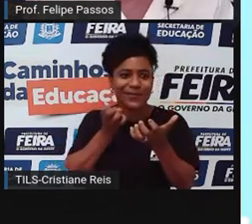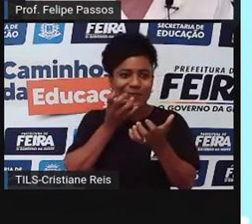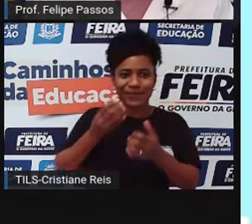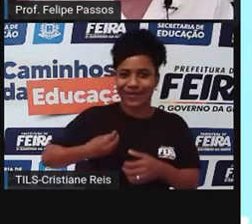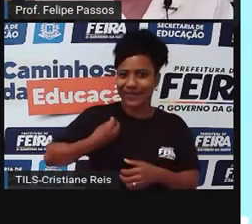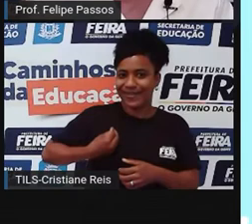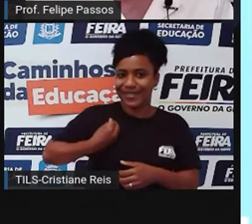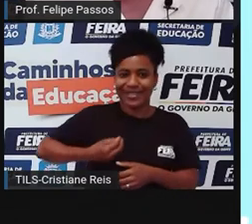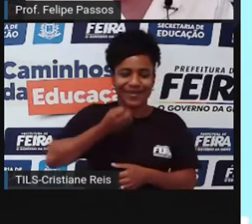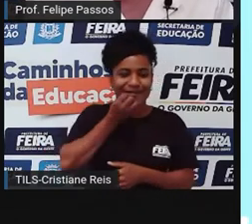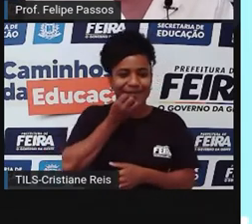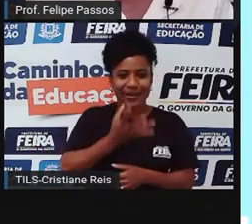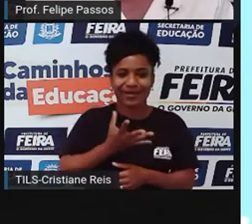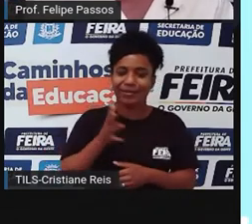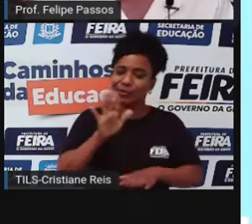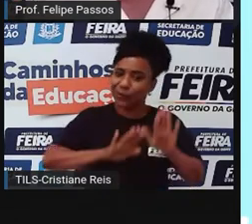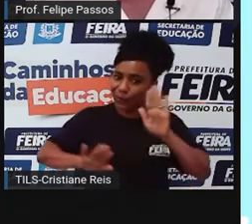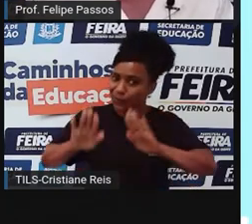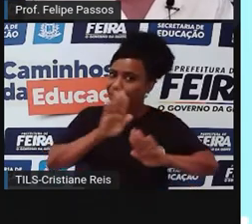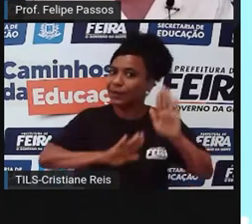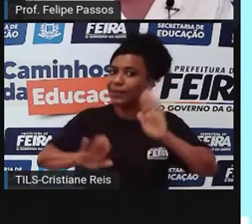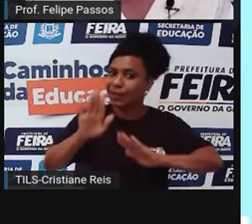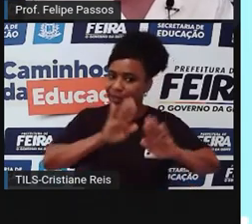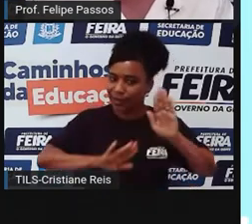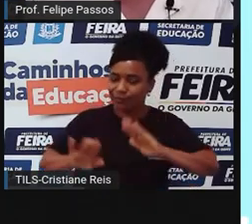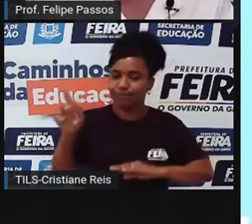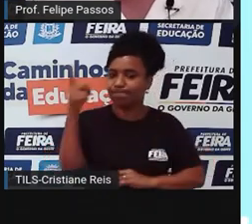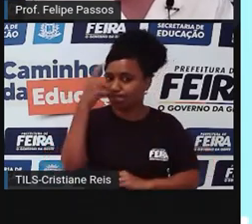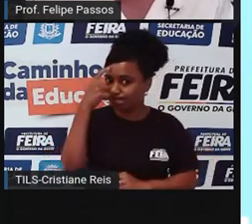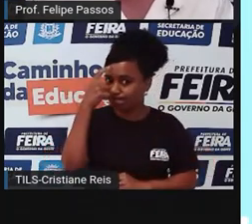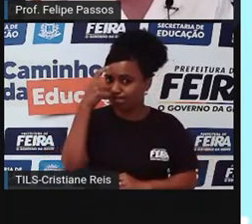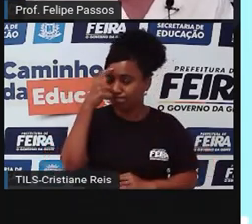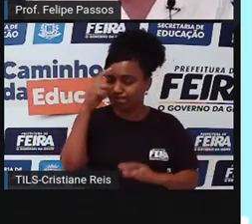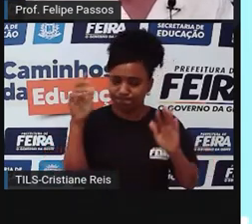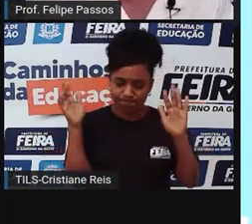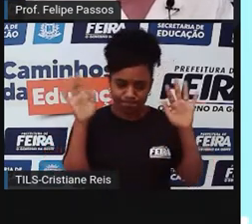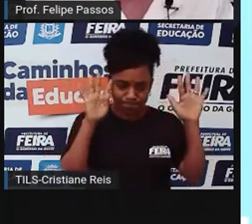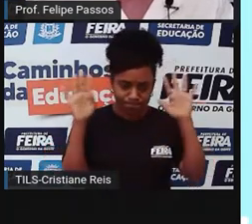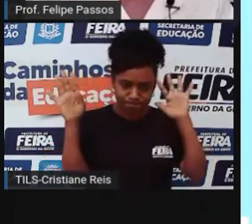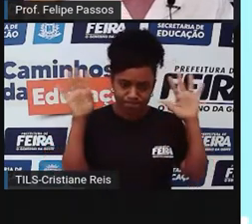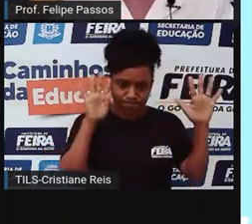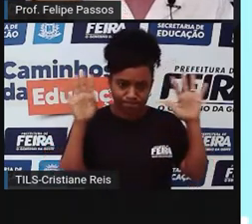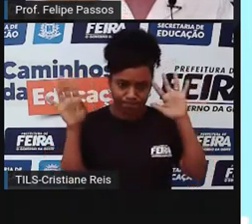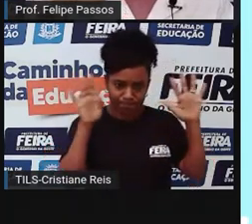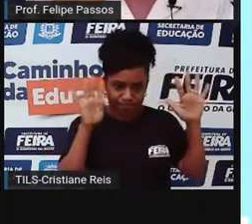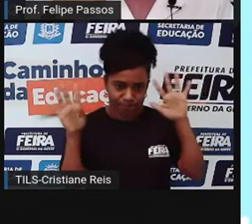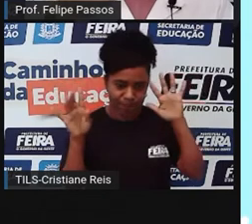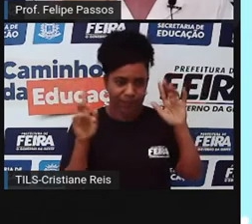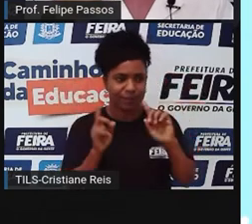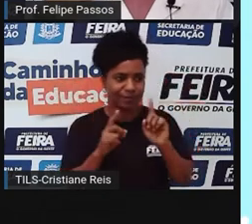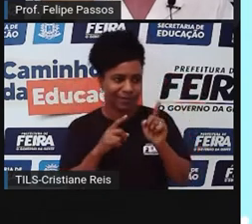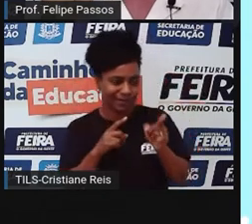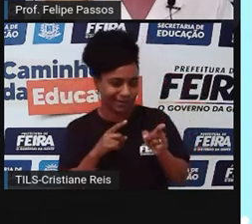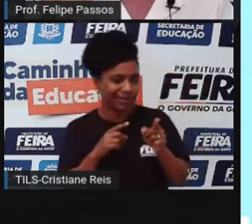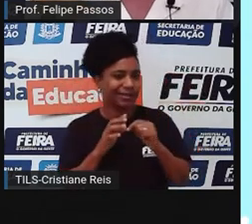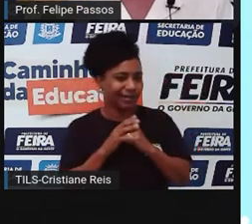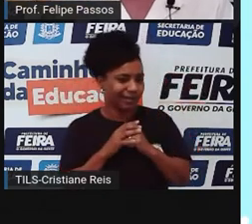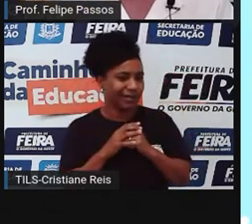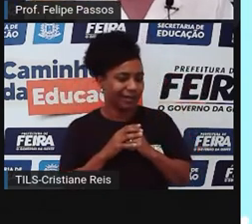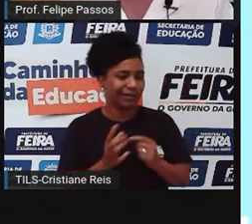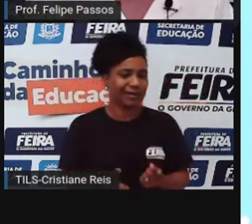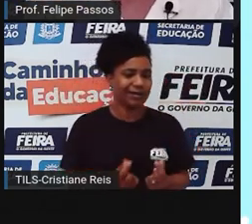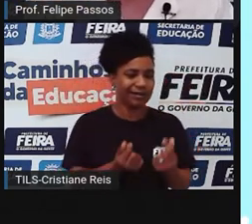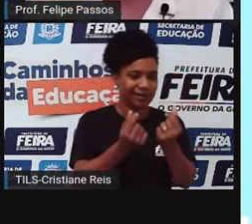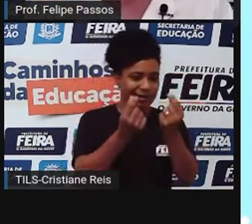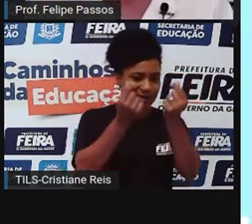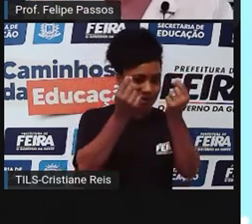Mas, vamos ter cuidado, vamos ter um pouquinho de consciência, porque às vezes aquele sujeito que conseguiu ficar rico